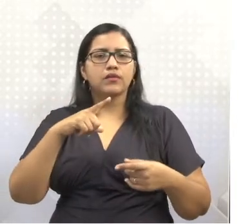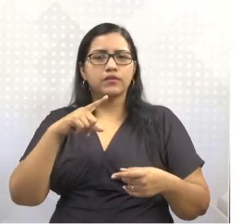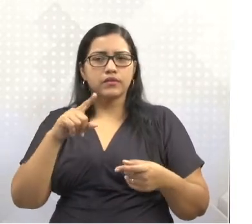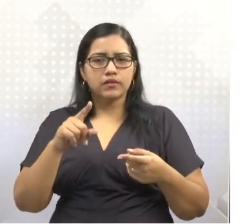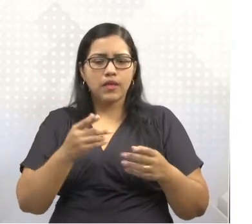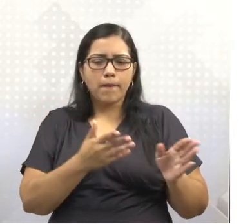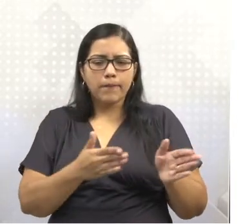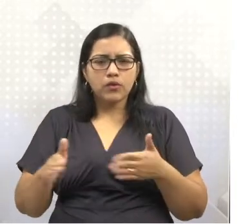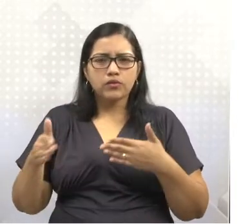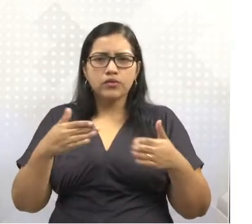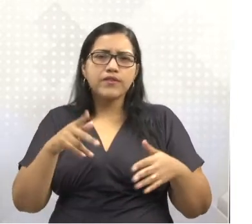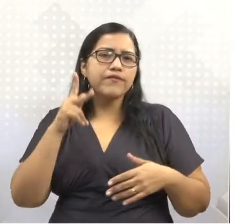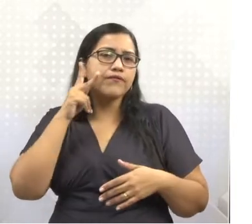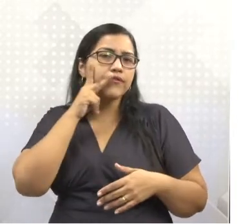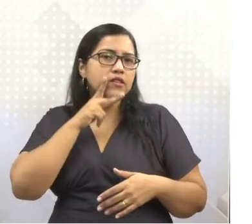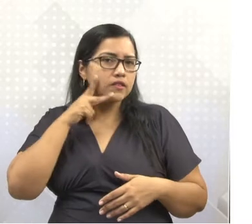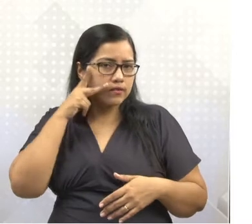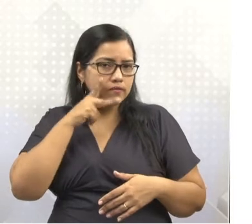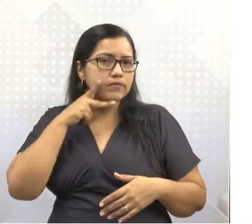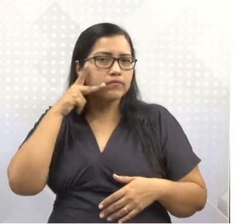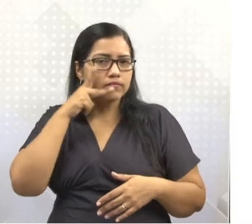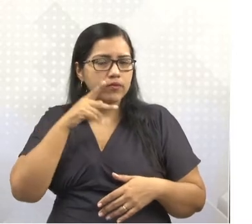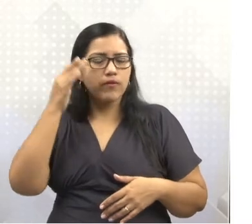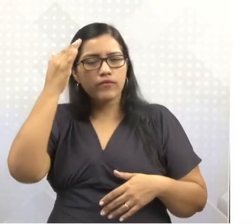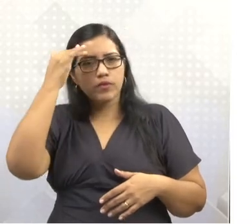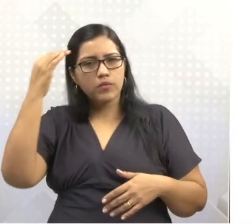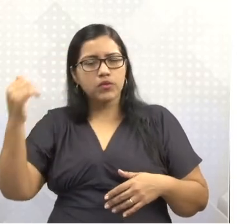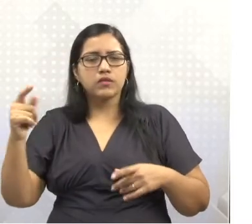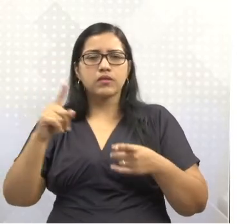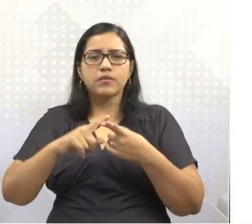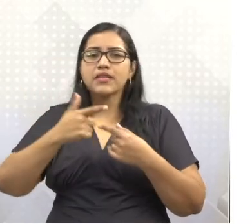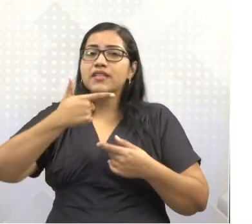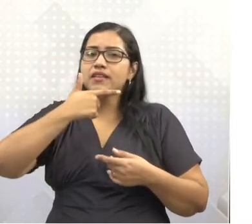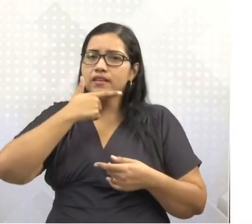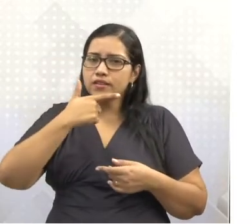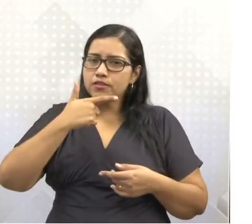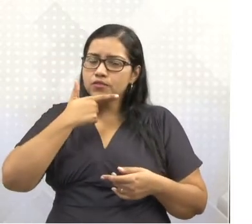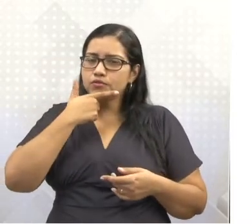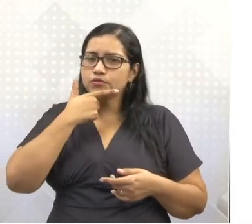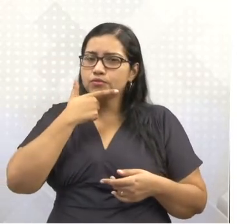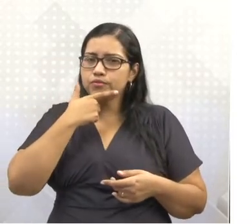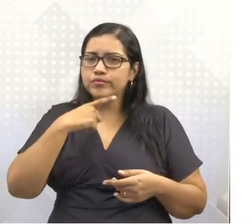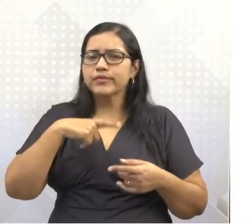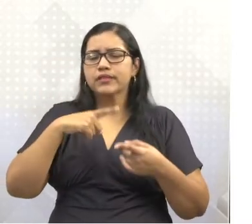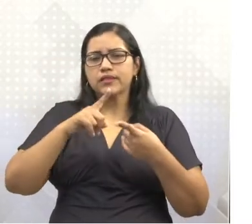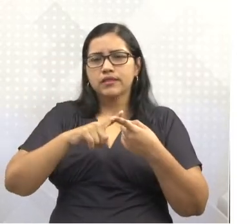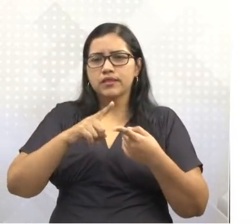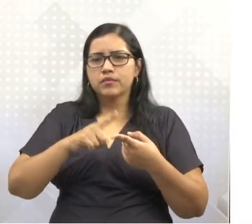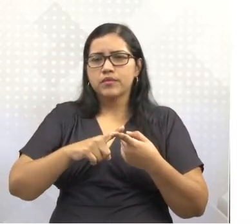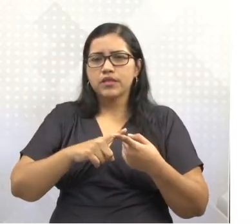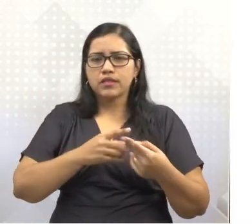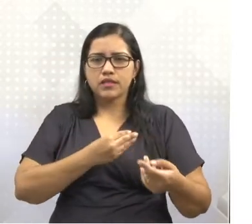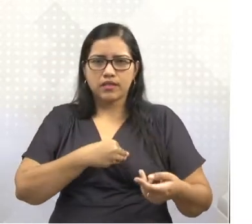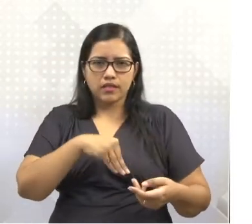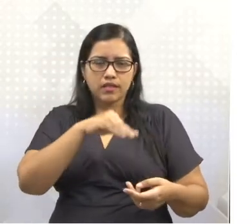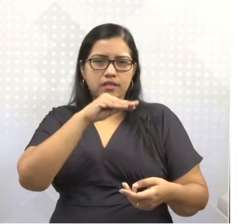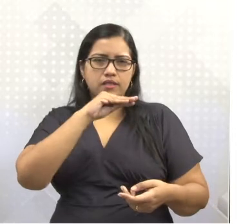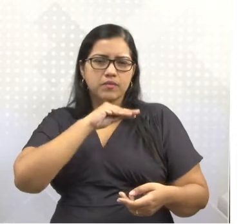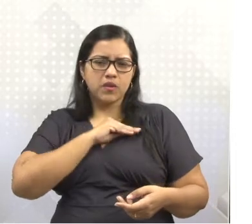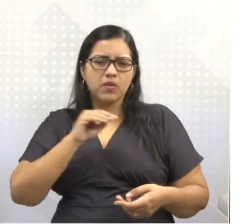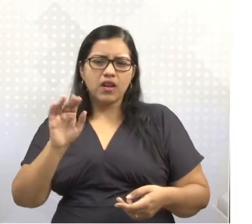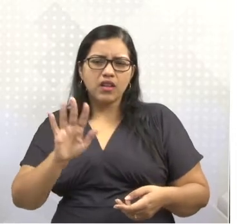como os vinhos do Porto, vinhos curados, queijos, também a Espanha, principalmente na região de